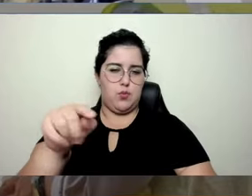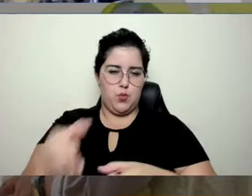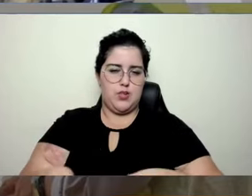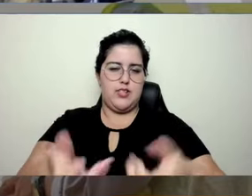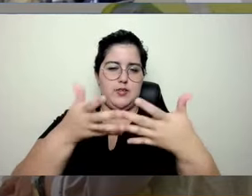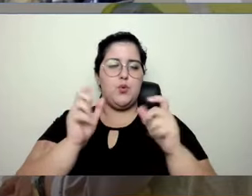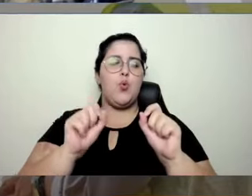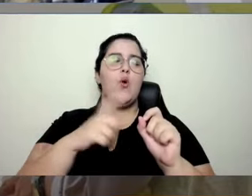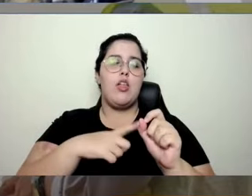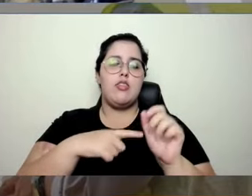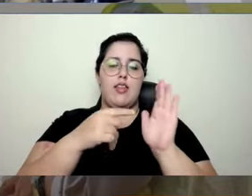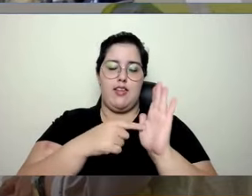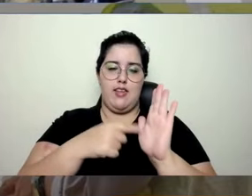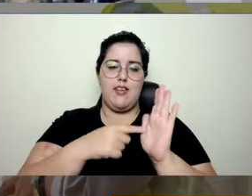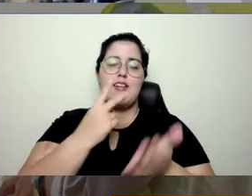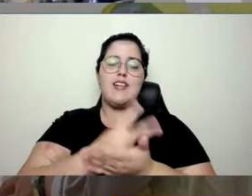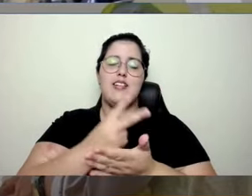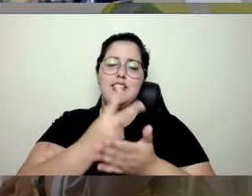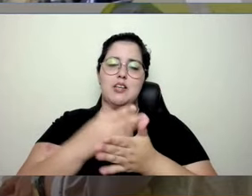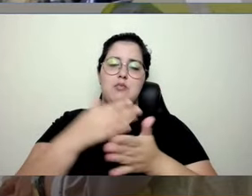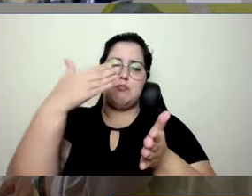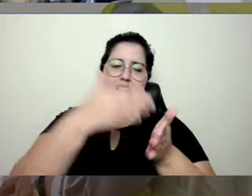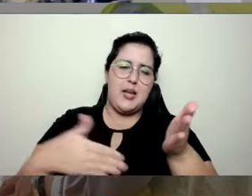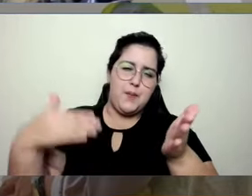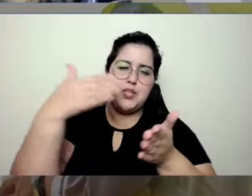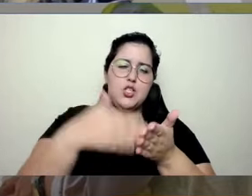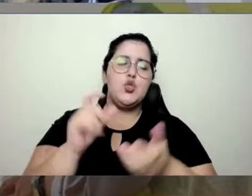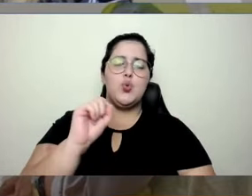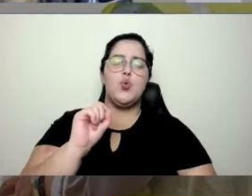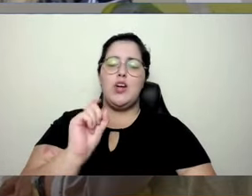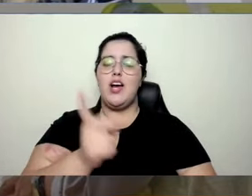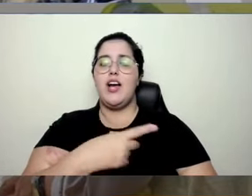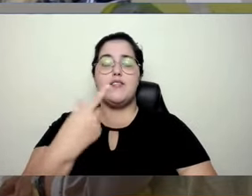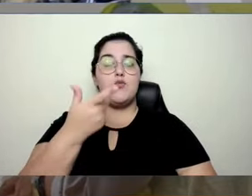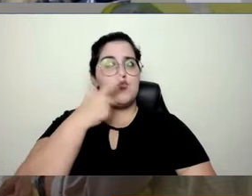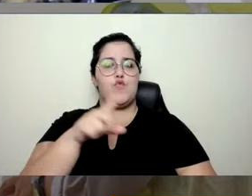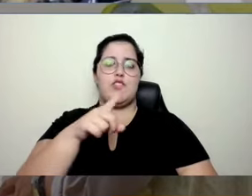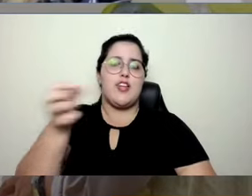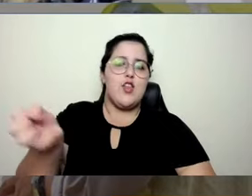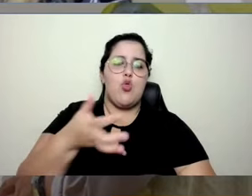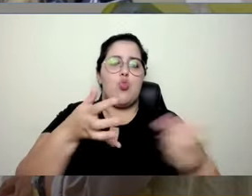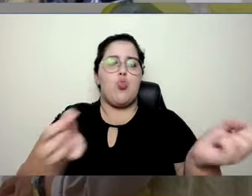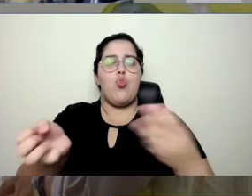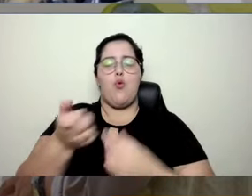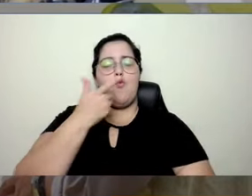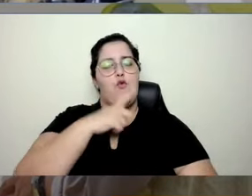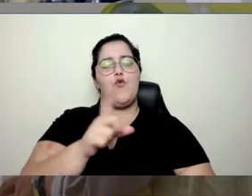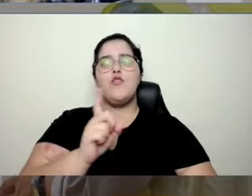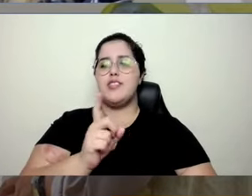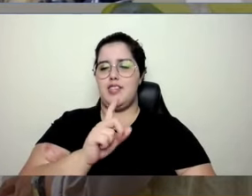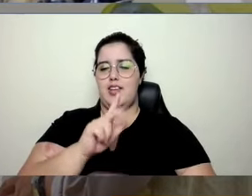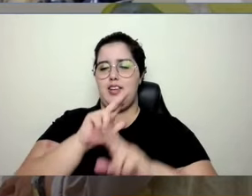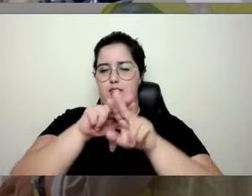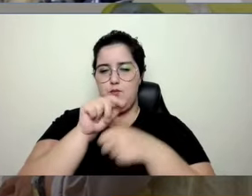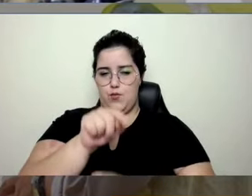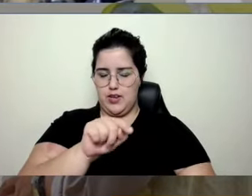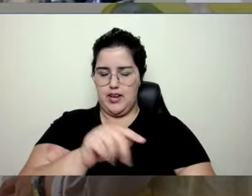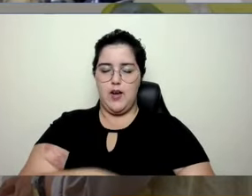foi que a legislação acabava impedindo a gente, às vezes, de inovar, né? Por conta dessas regulamentações.